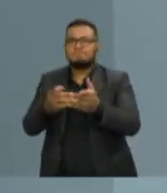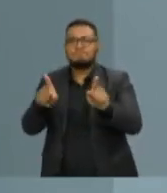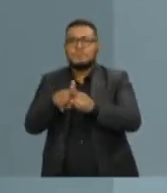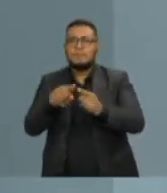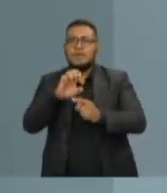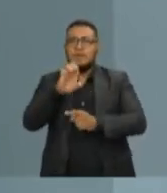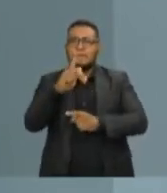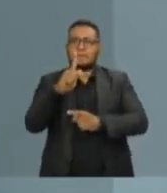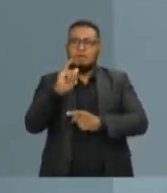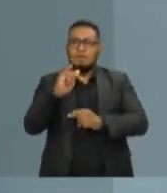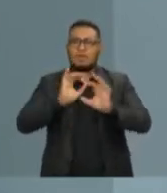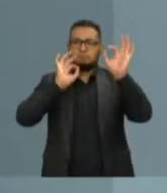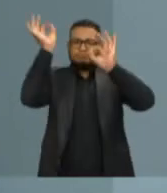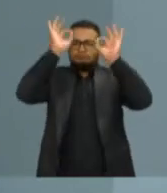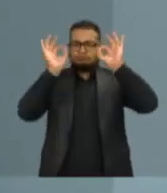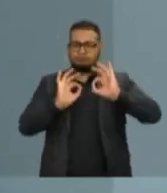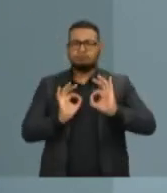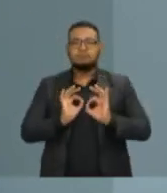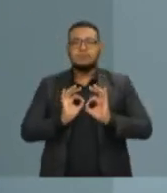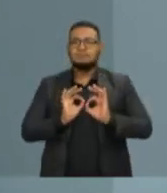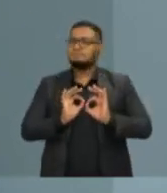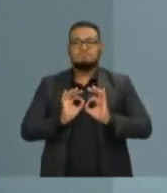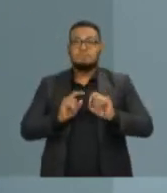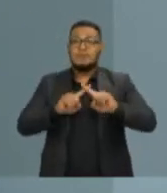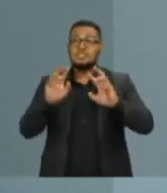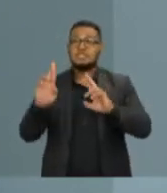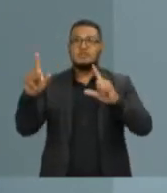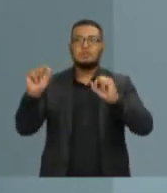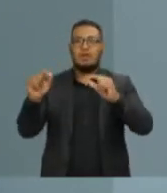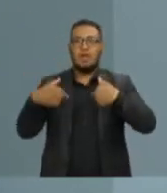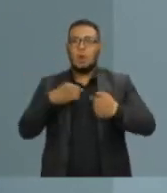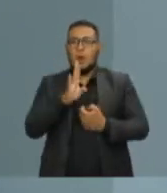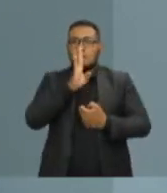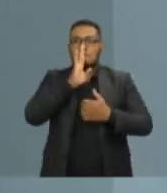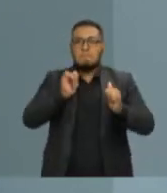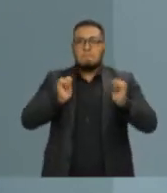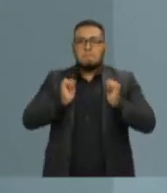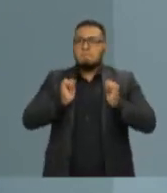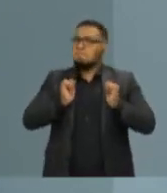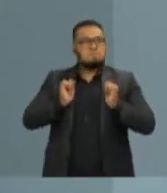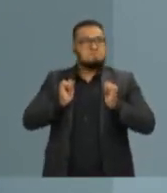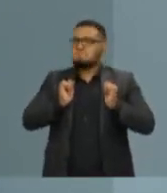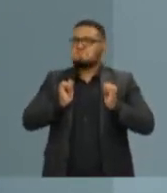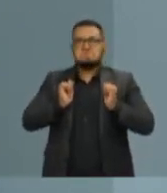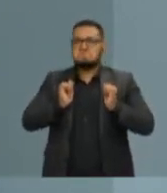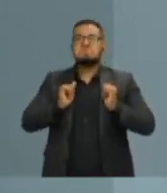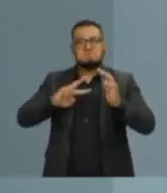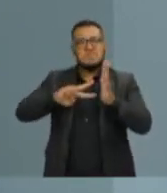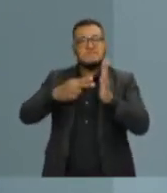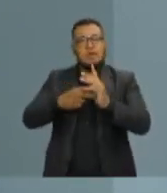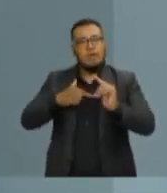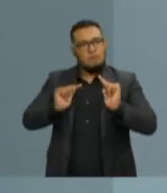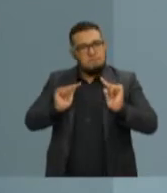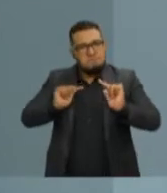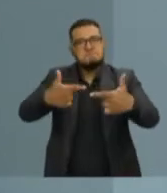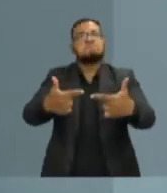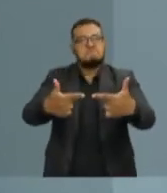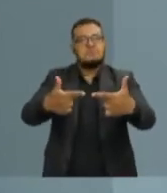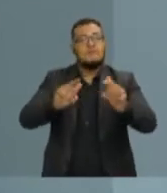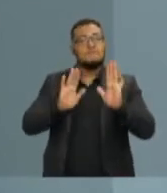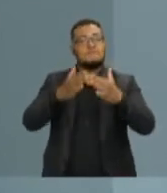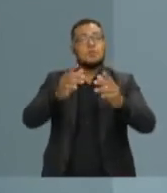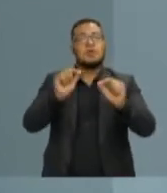EPIs. A diferença é que eu não me omito. A diferença é que eu tenho um mandato independente. Eu atuo a favor do povo. Nós